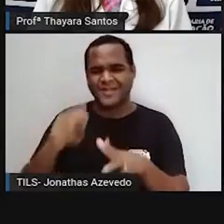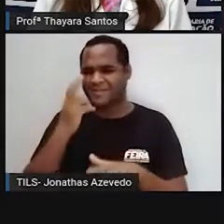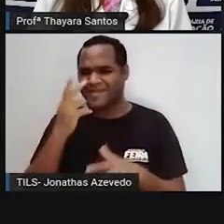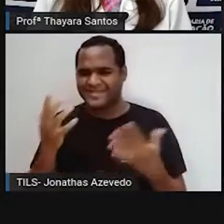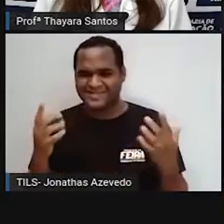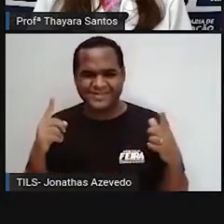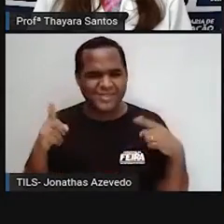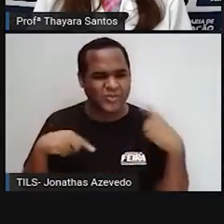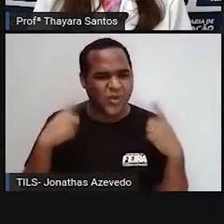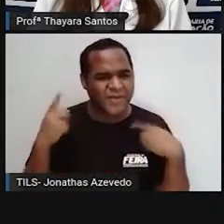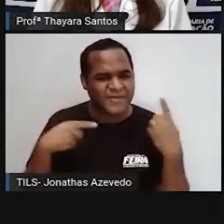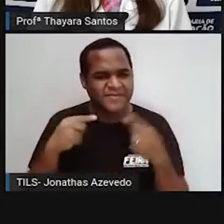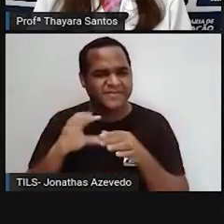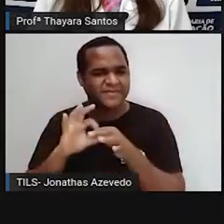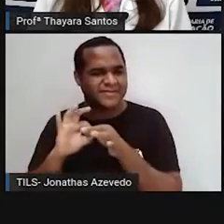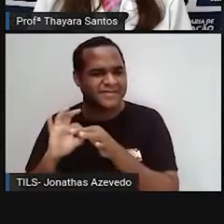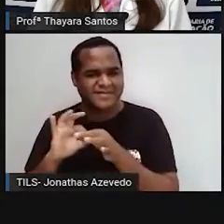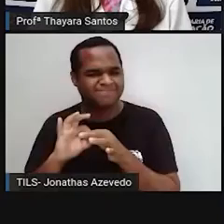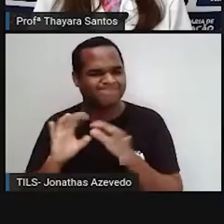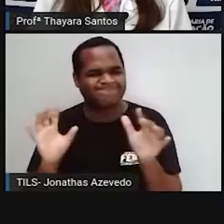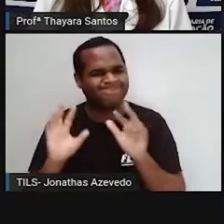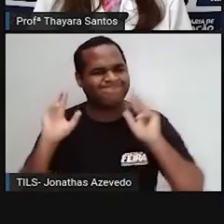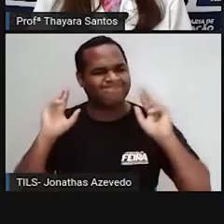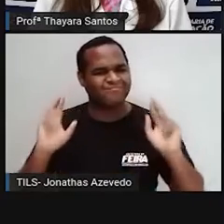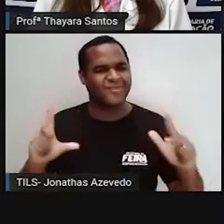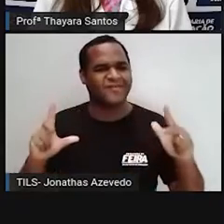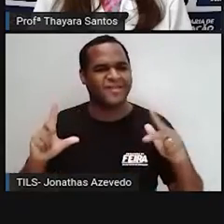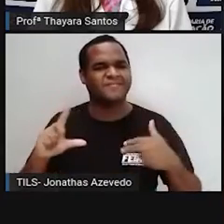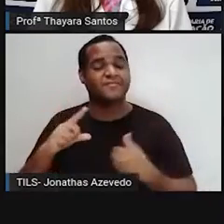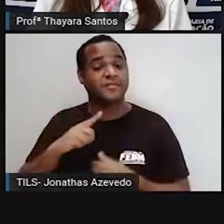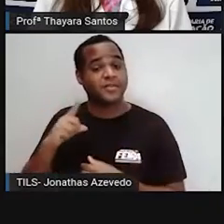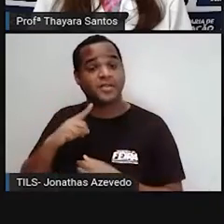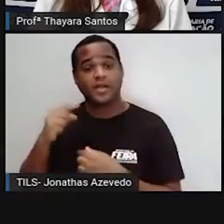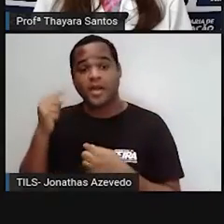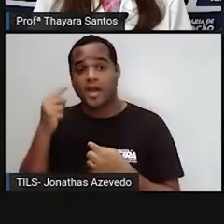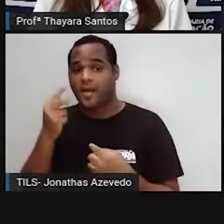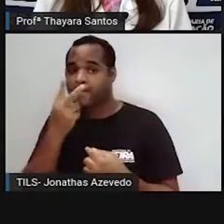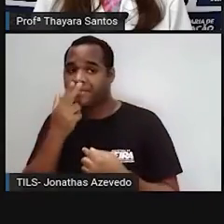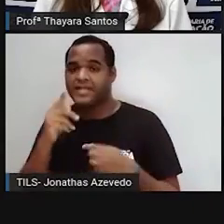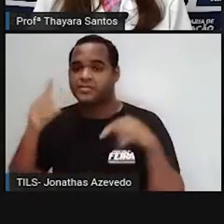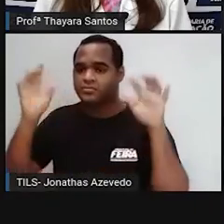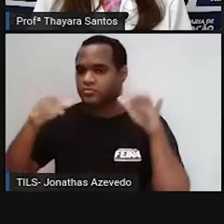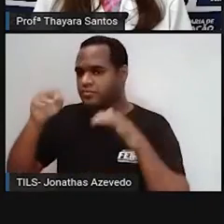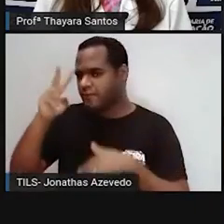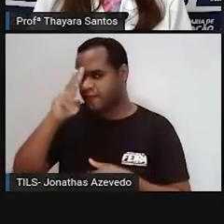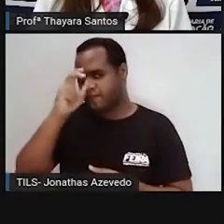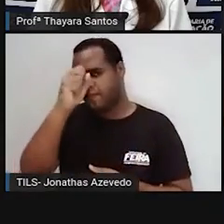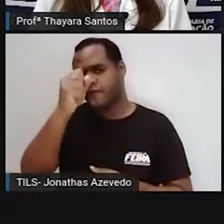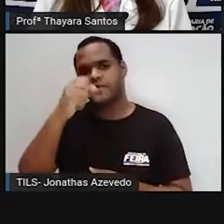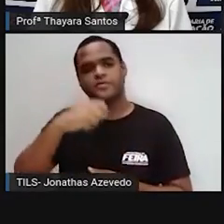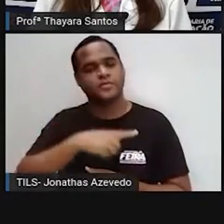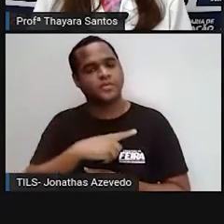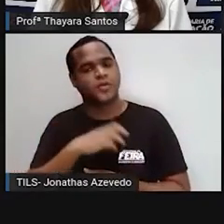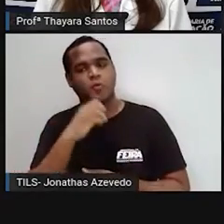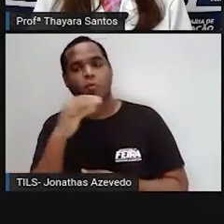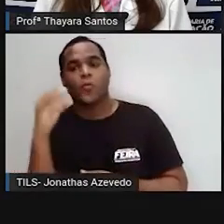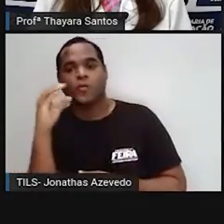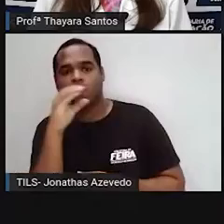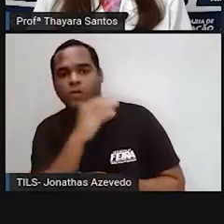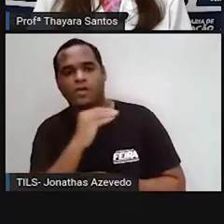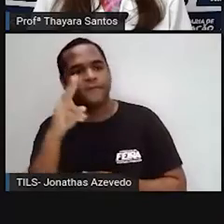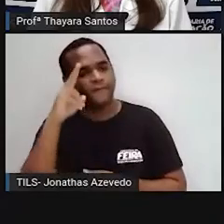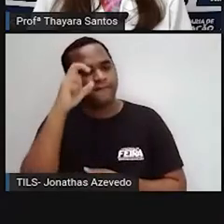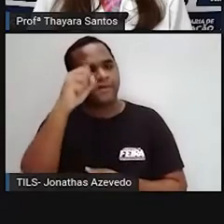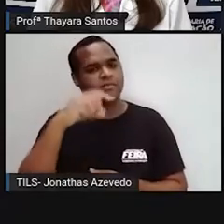quente, sem ser uma coisa comum no local, ou tem uma chuva muito forte, ou tem uma onda de um calor tremendo.